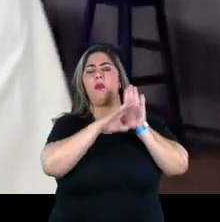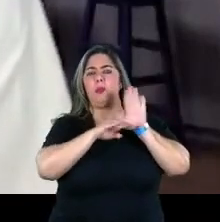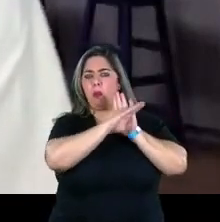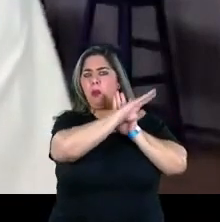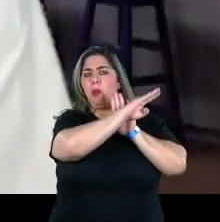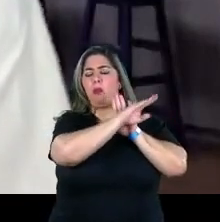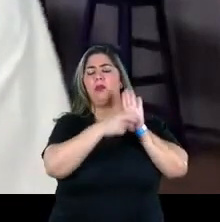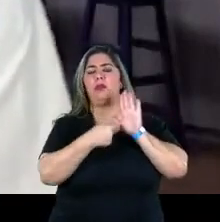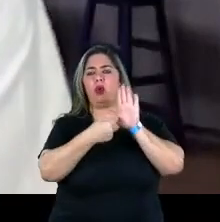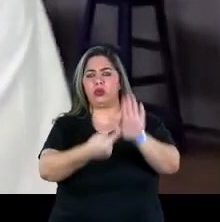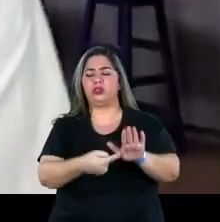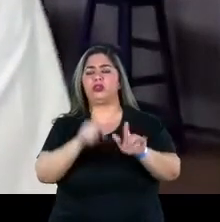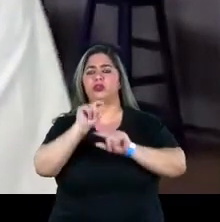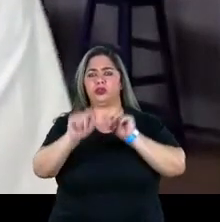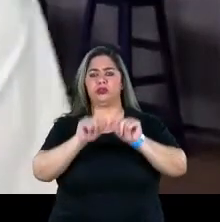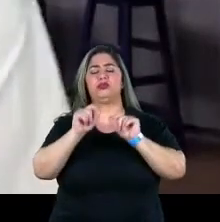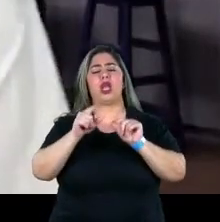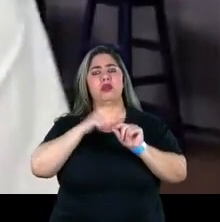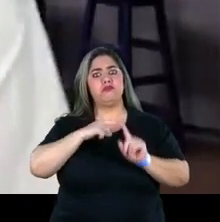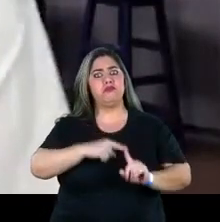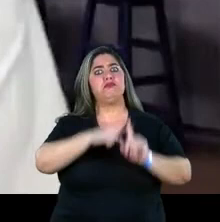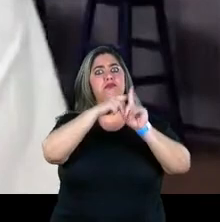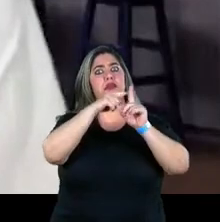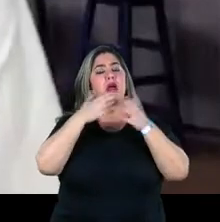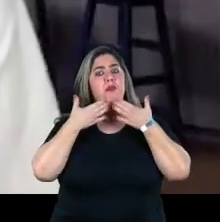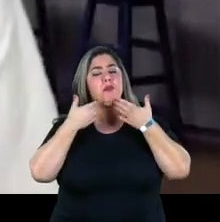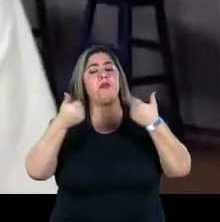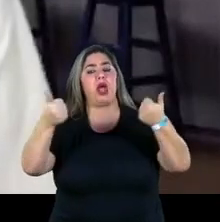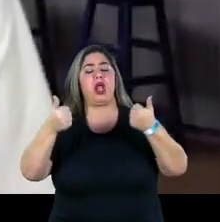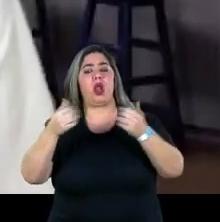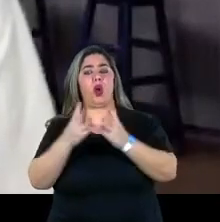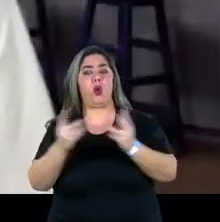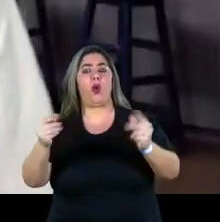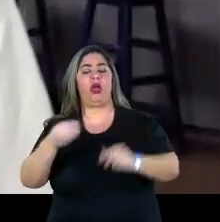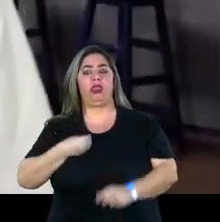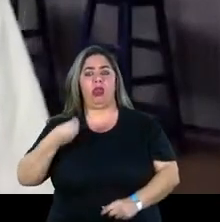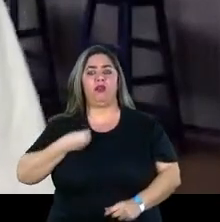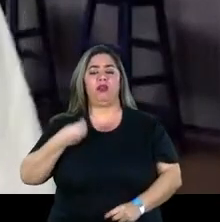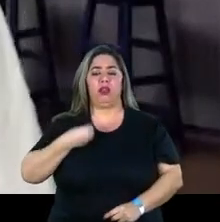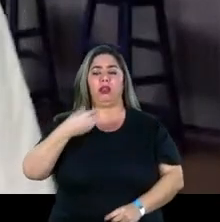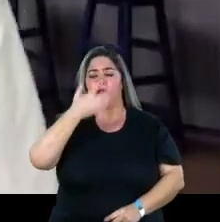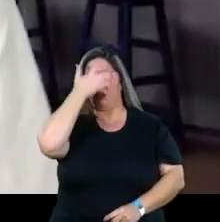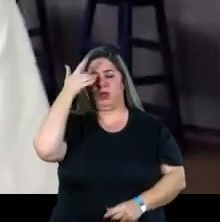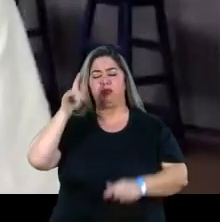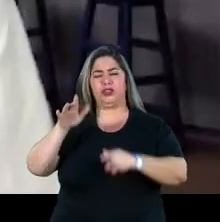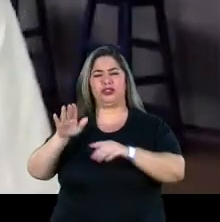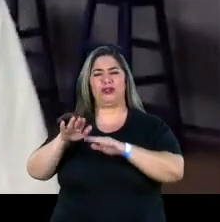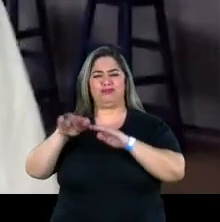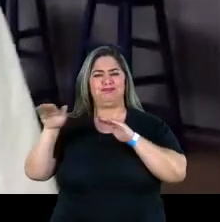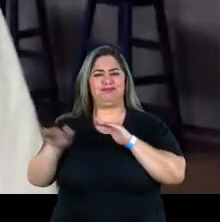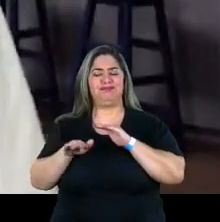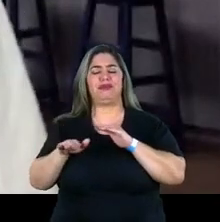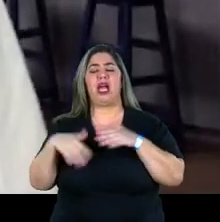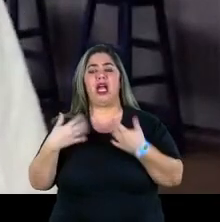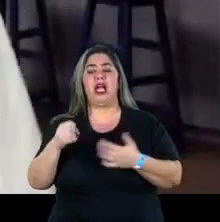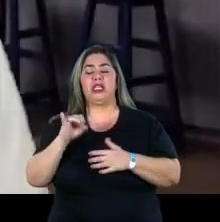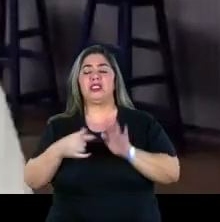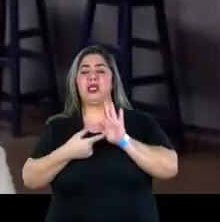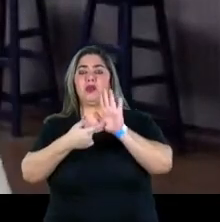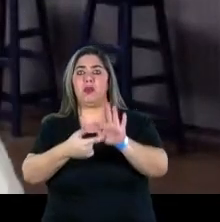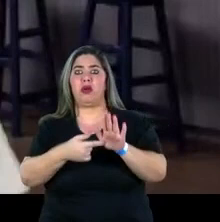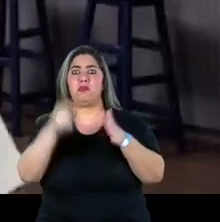que a gente tinha por objetivo melhorar a condição das populações mais vulneráveis. E quando você olha todos esses